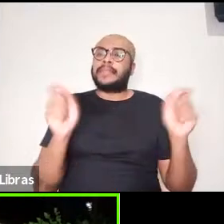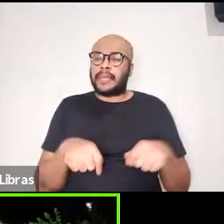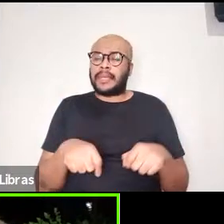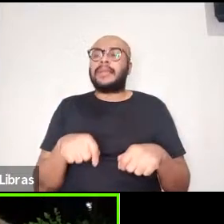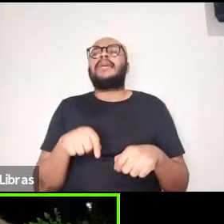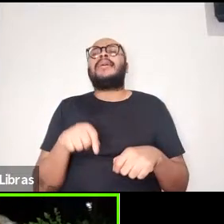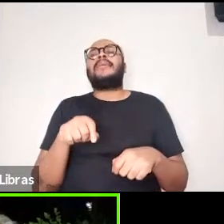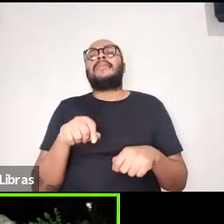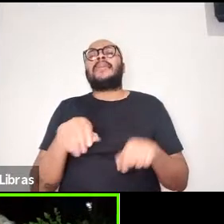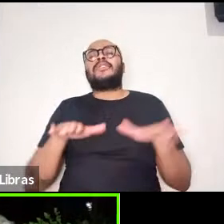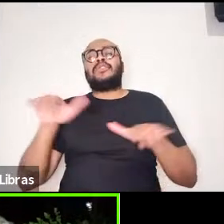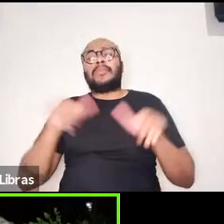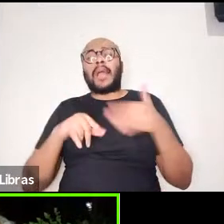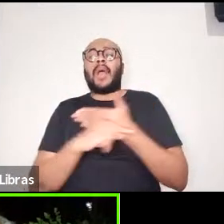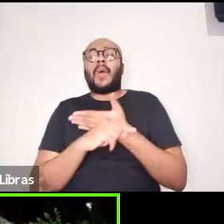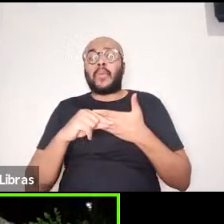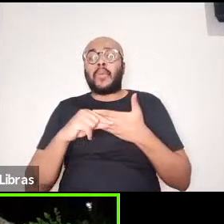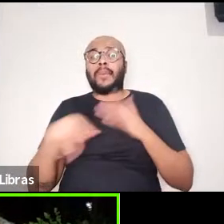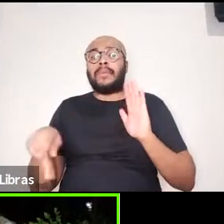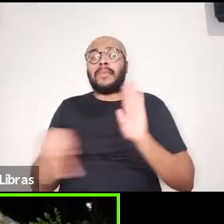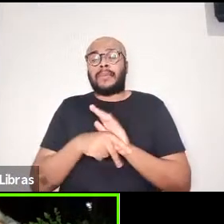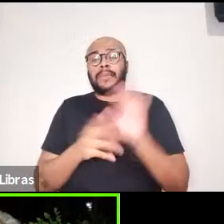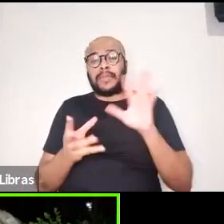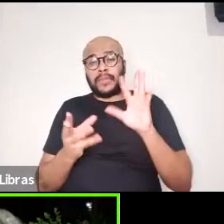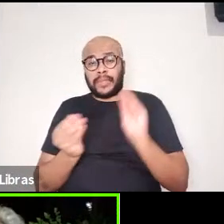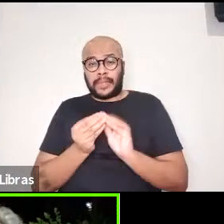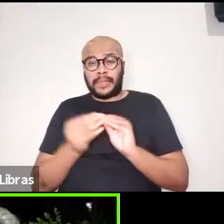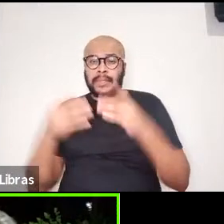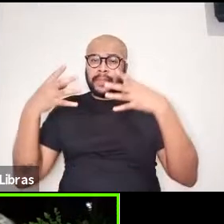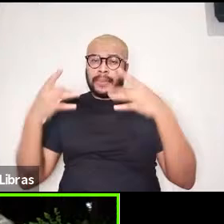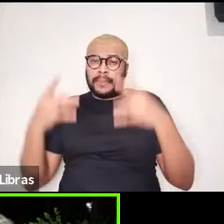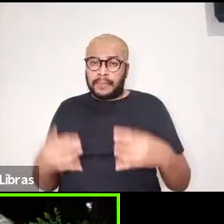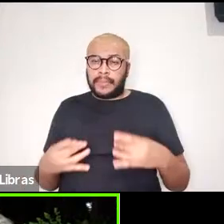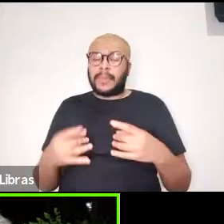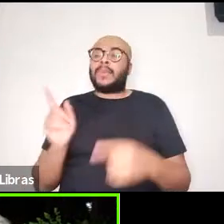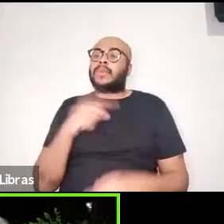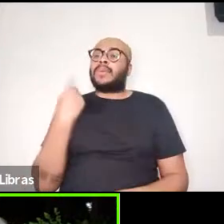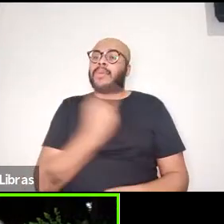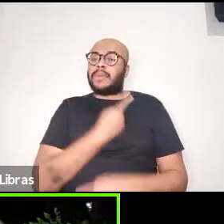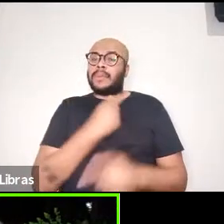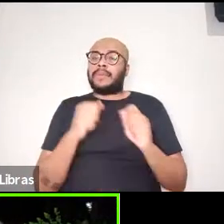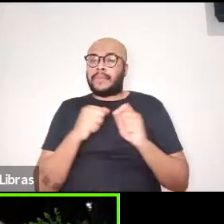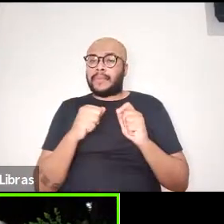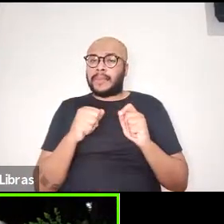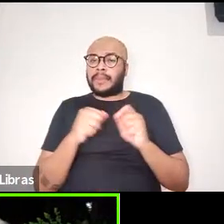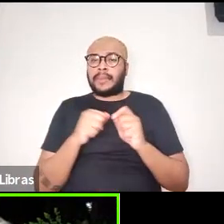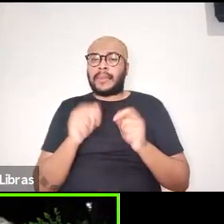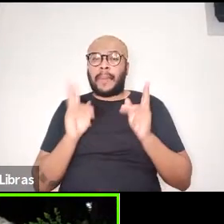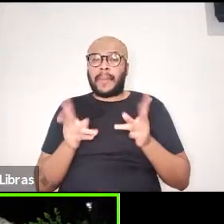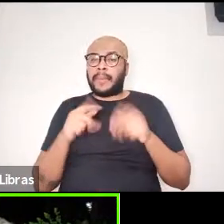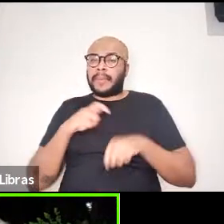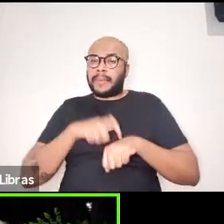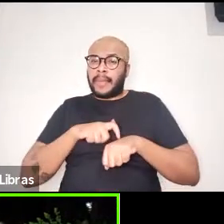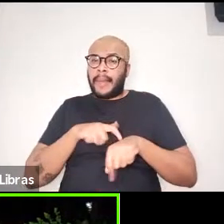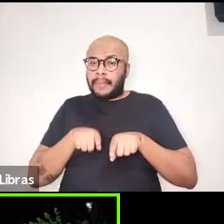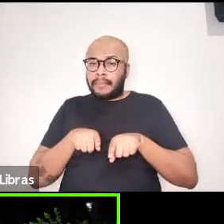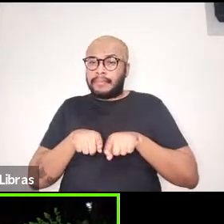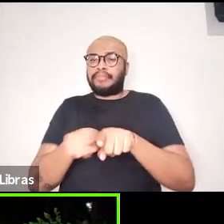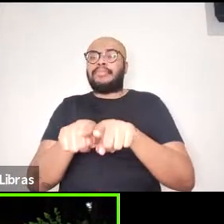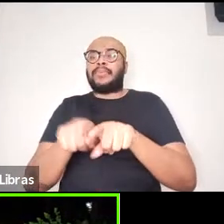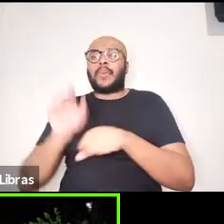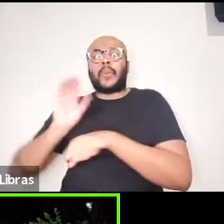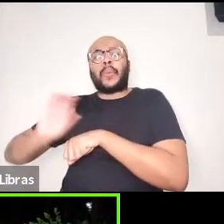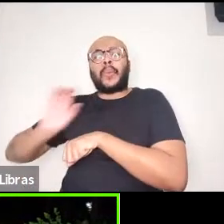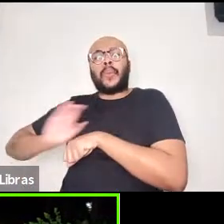autores de resenhas. Então, é um chamamento que a gente está fazendo ao mesmo tempo deste curso para